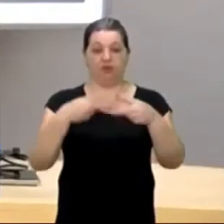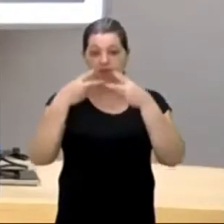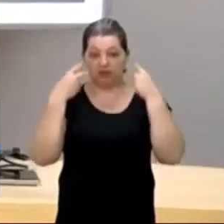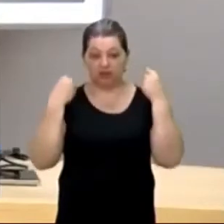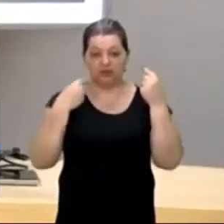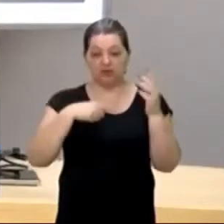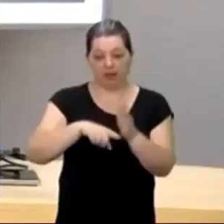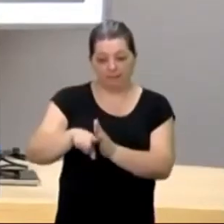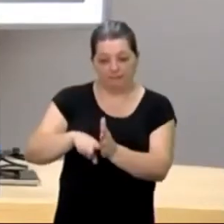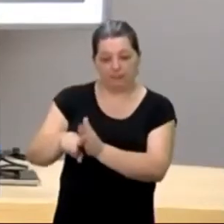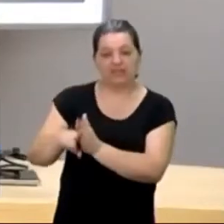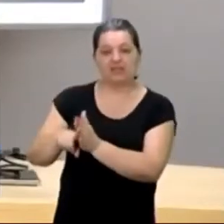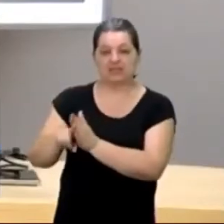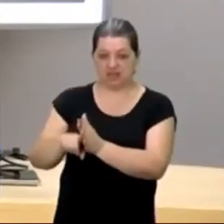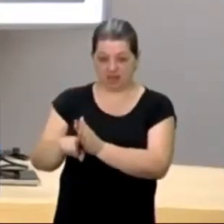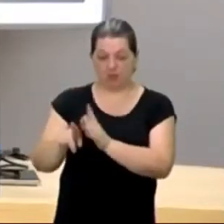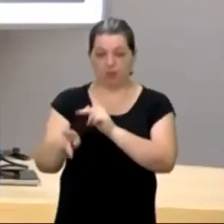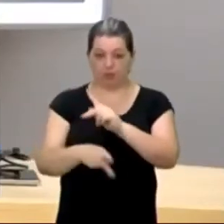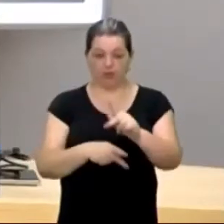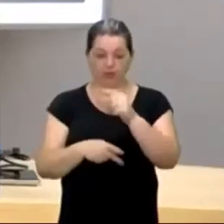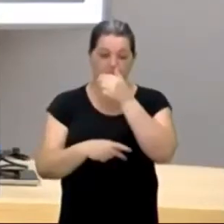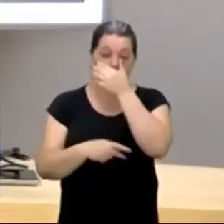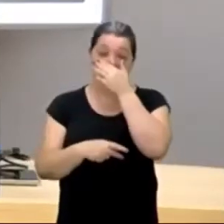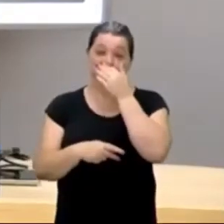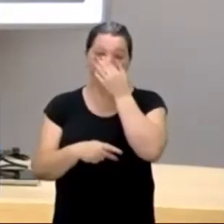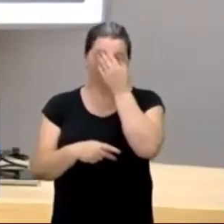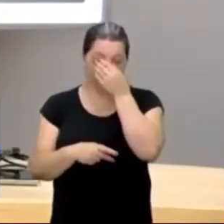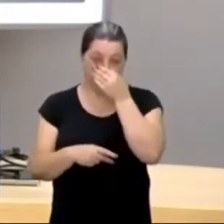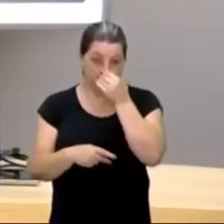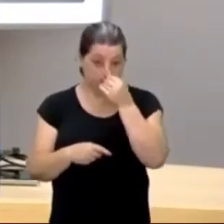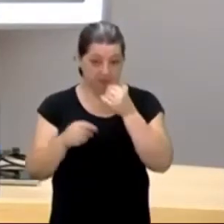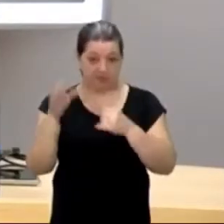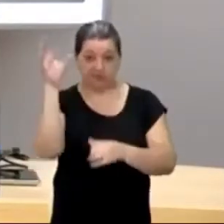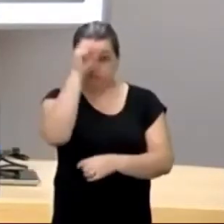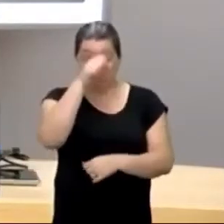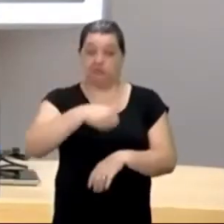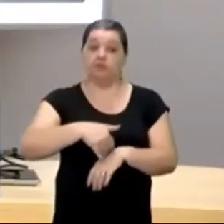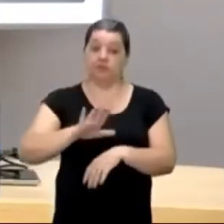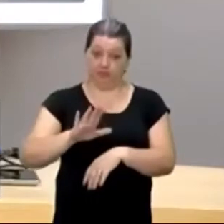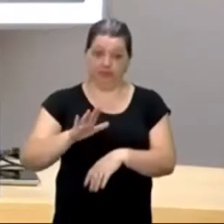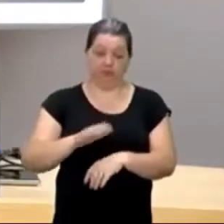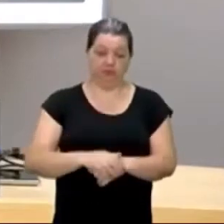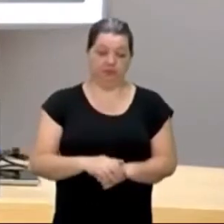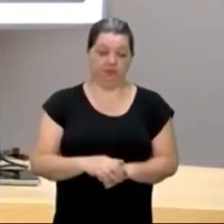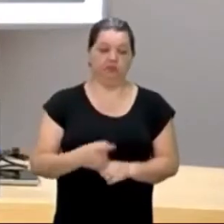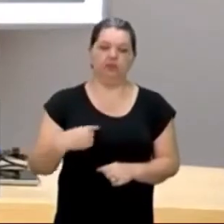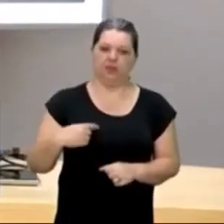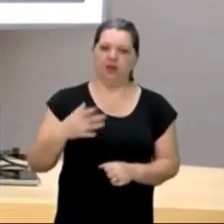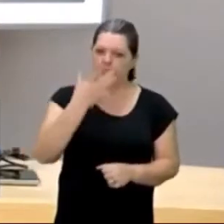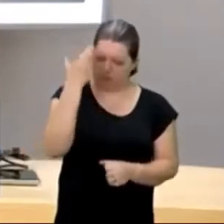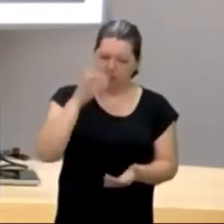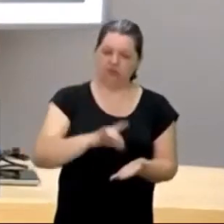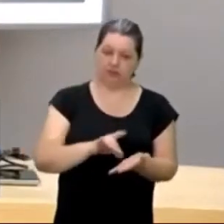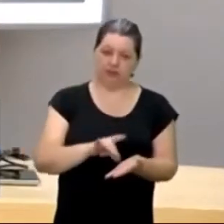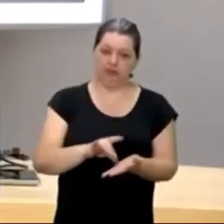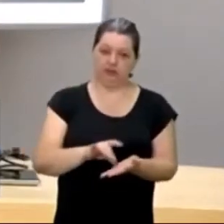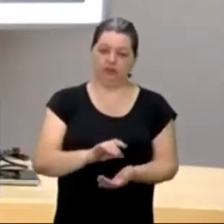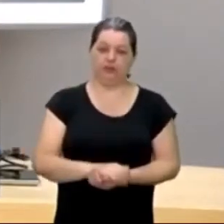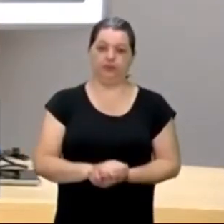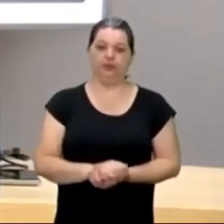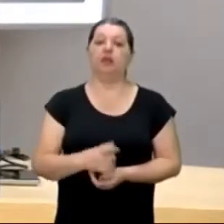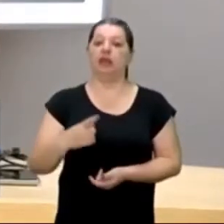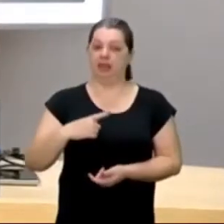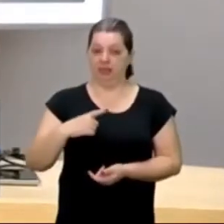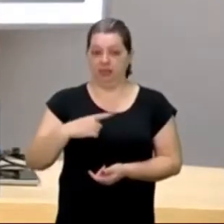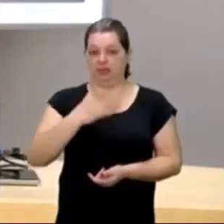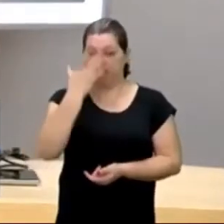estudando os indígenas, para poder, né, aprender mais, ele foi, ele foi ver, ele é uma pessoa de verdade, inclusive, existem pessoas